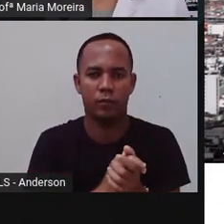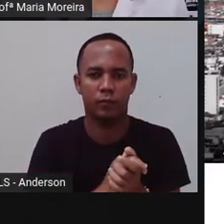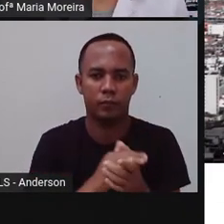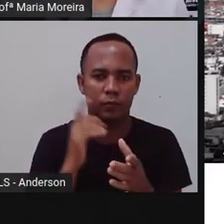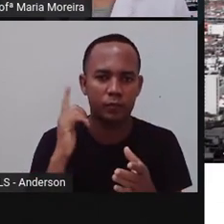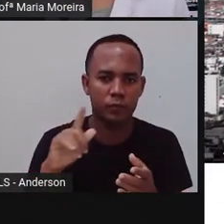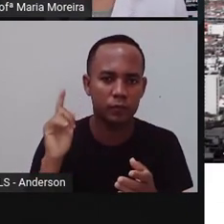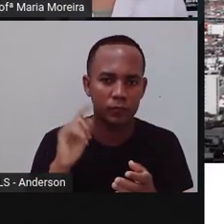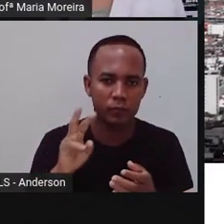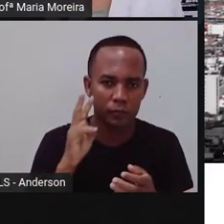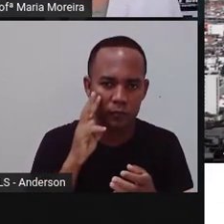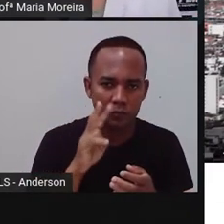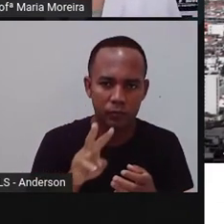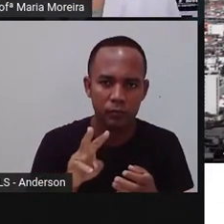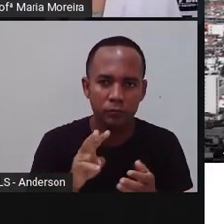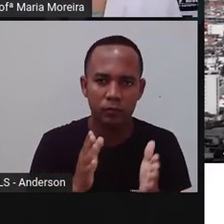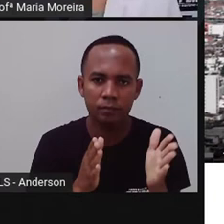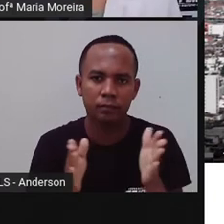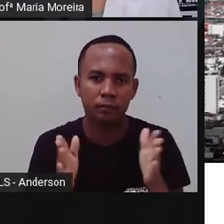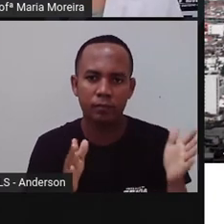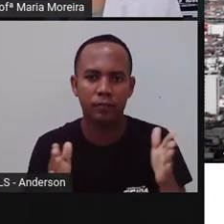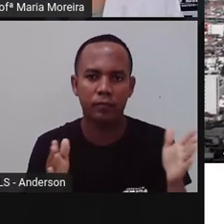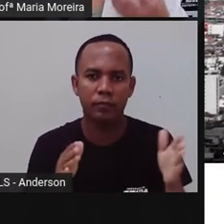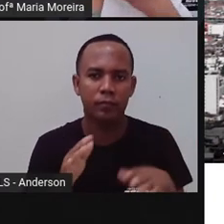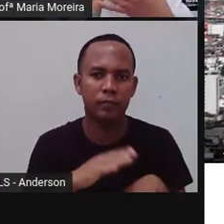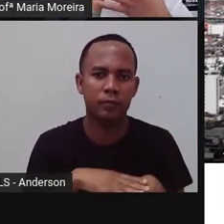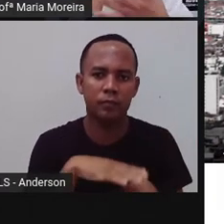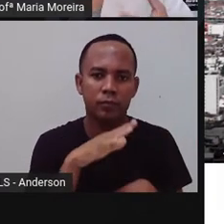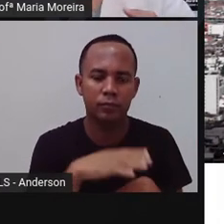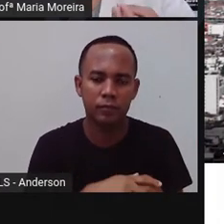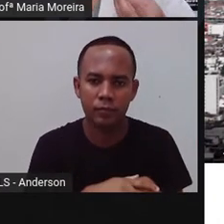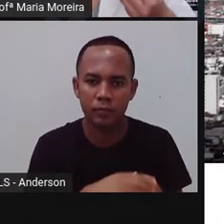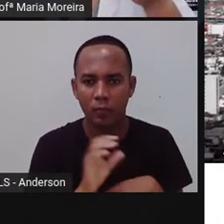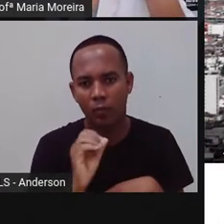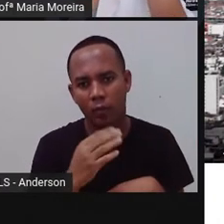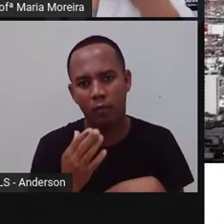conseguiria ver o quê? A divisão de Feira, com mais, na verdade,